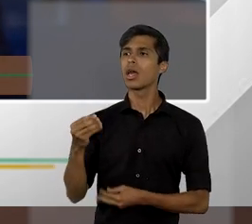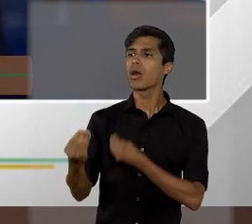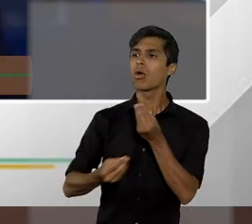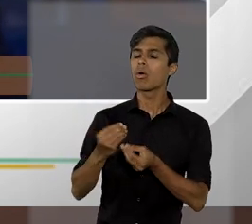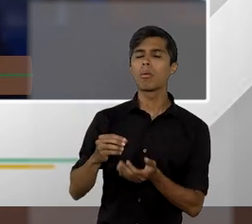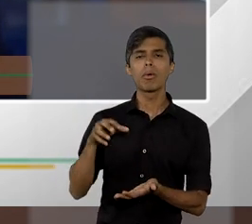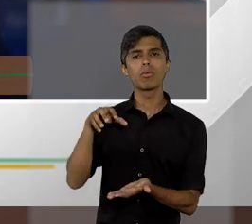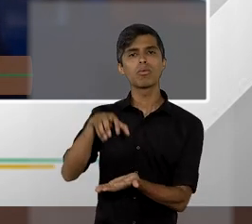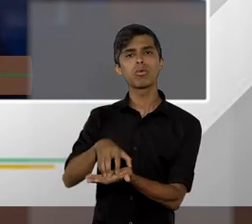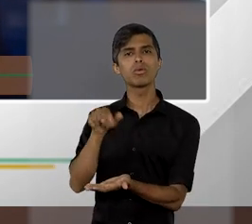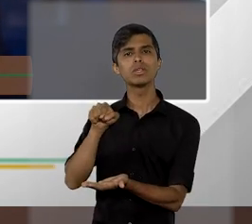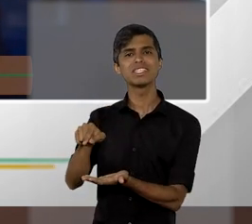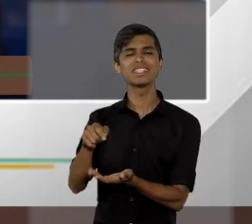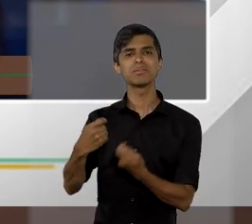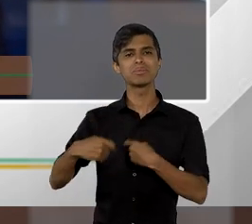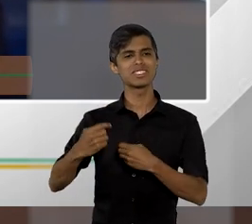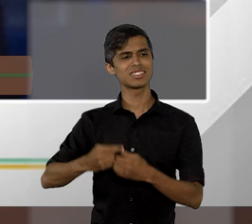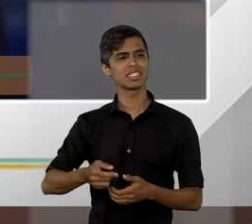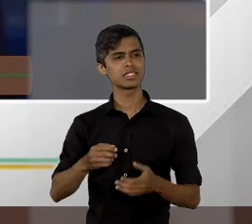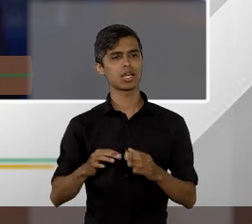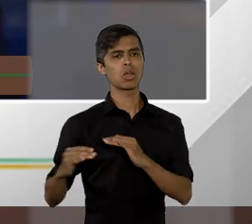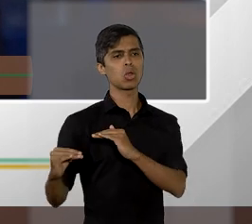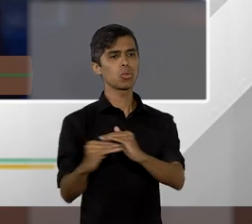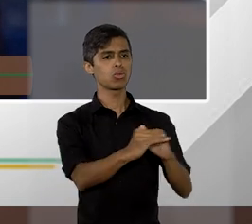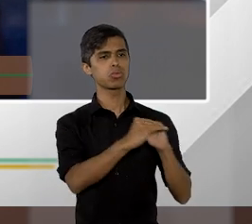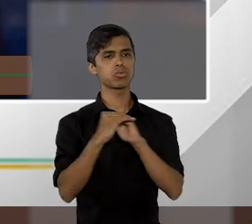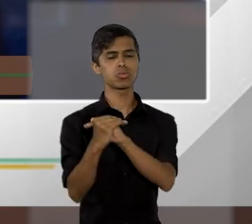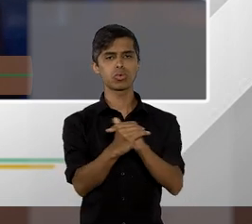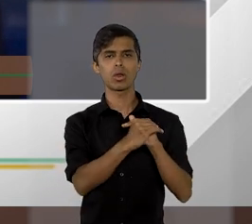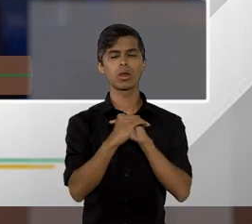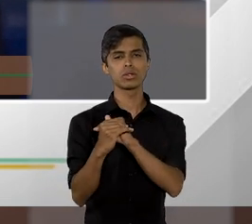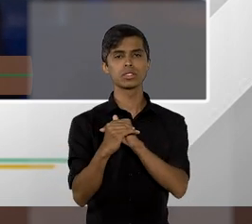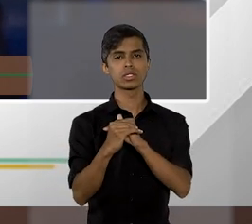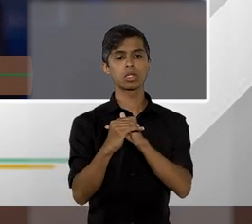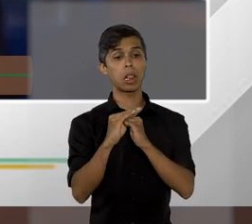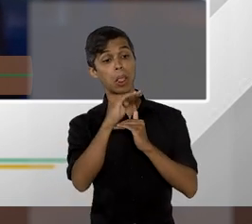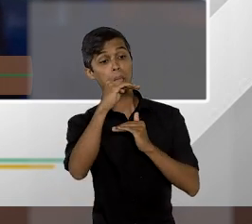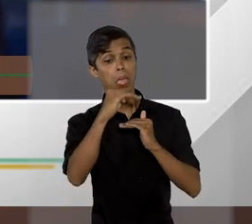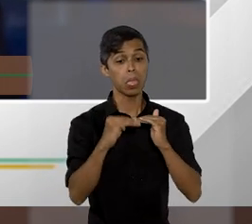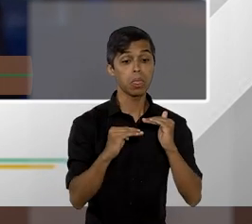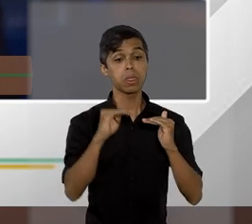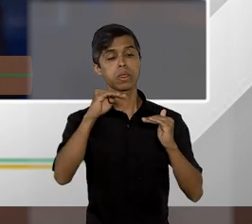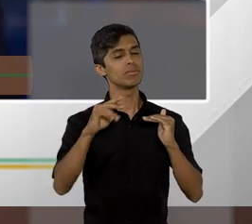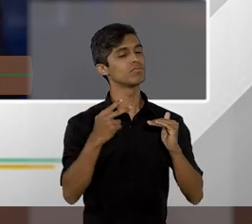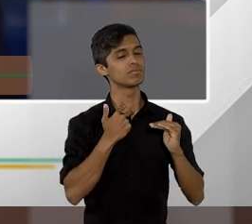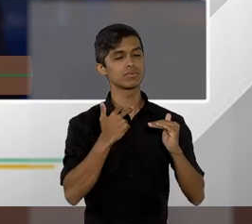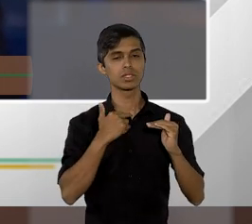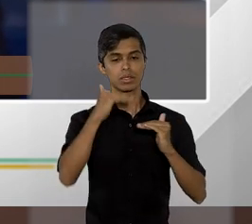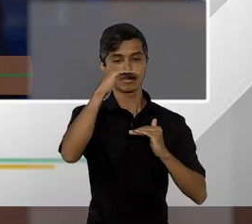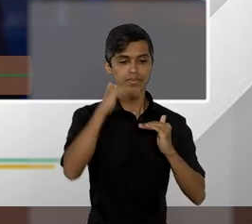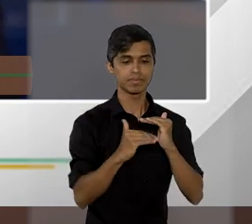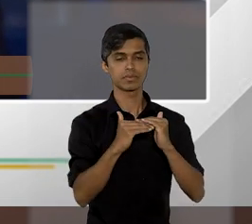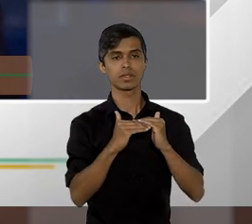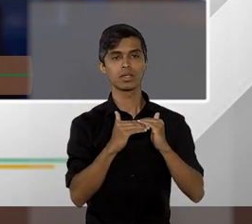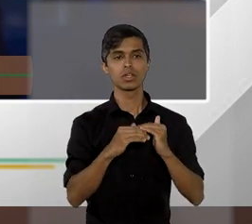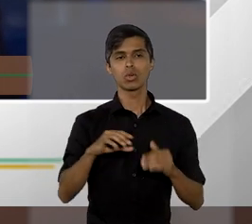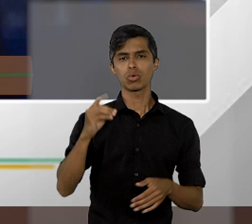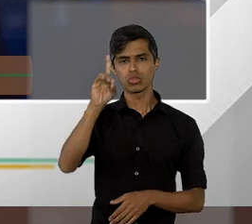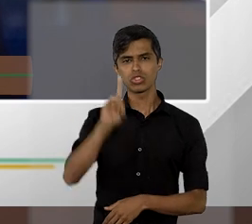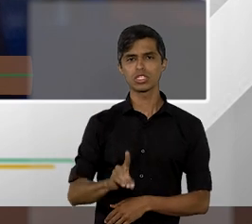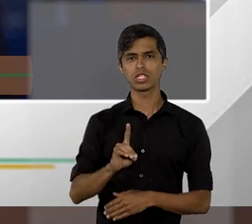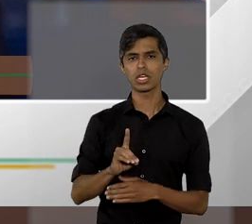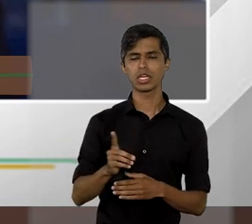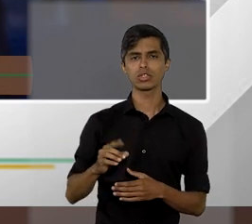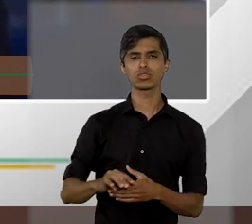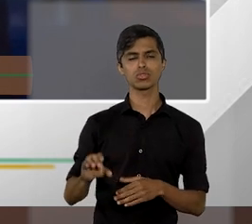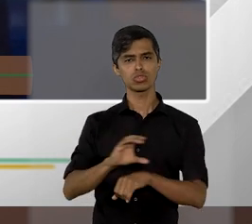corte que deve uniformizar de modo ao entendimento do direito federal, do direito infraconstitucional,